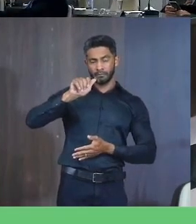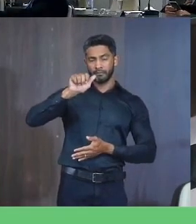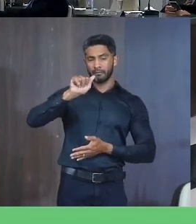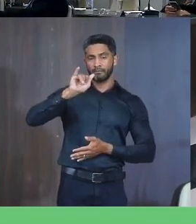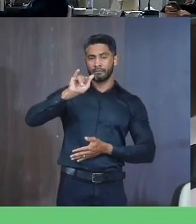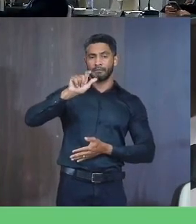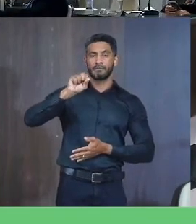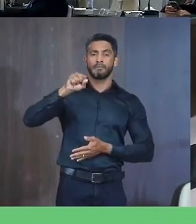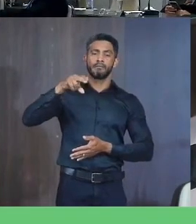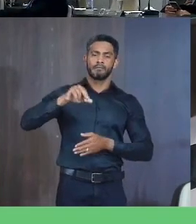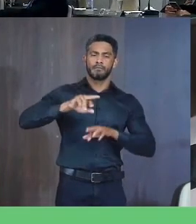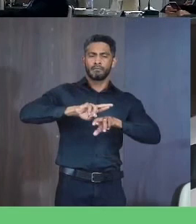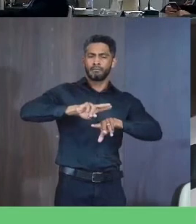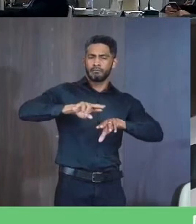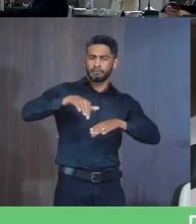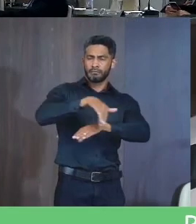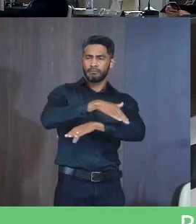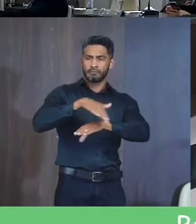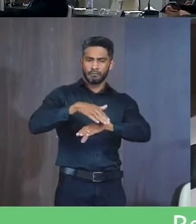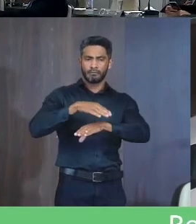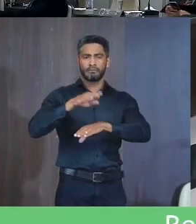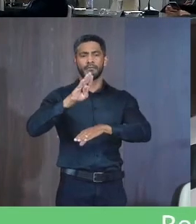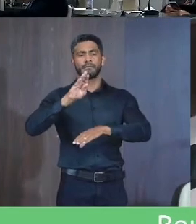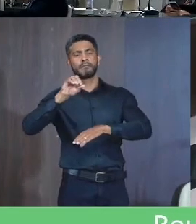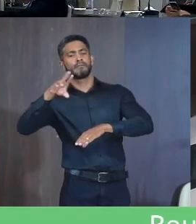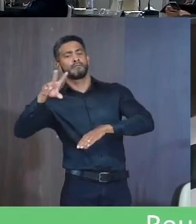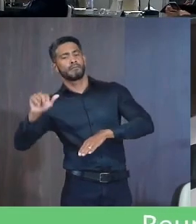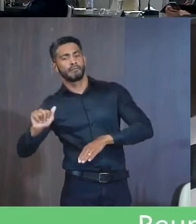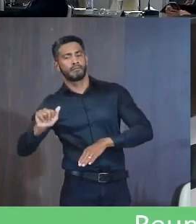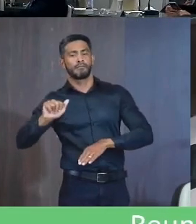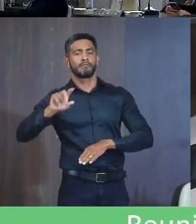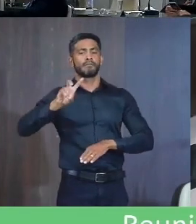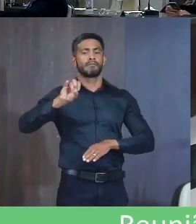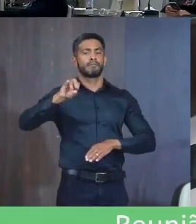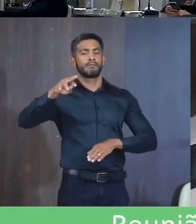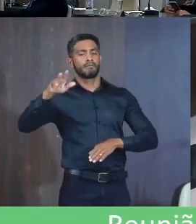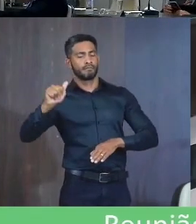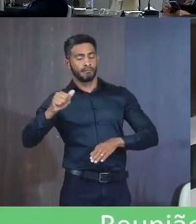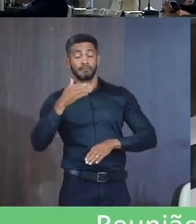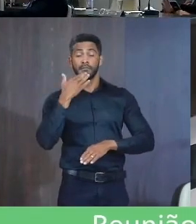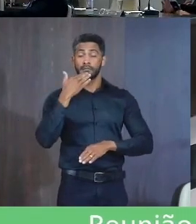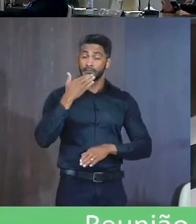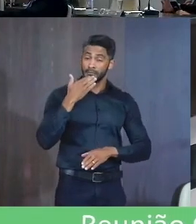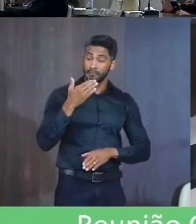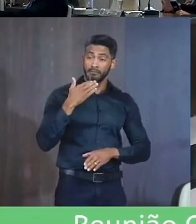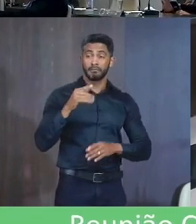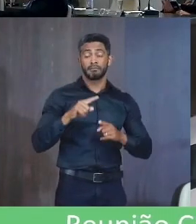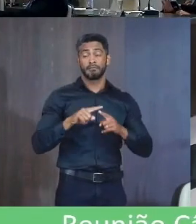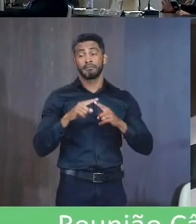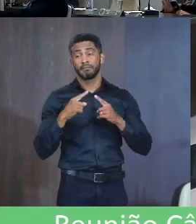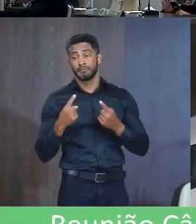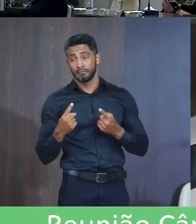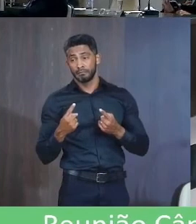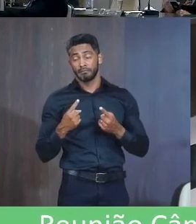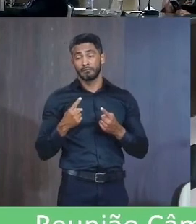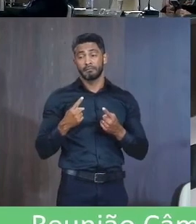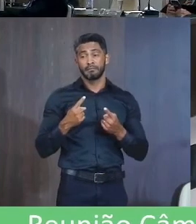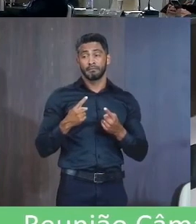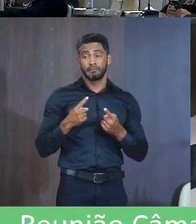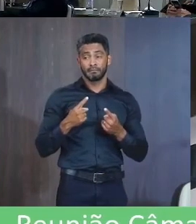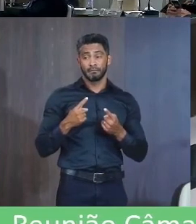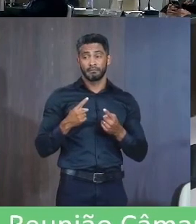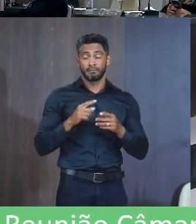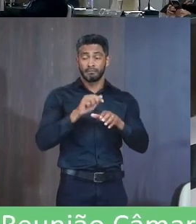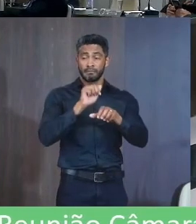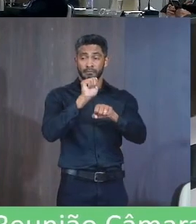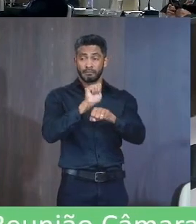Diversas ruas Lá no bairro Boa Vista Por exemplo Tem me pedido Eu tenho feito A solicitação Mas A princípio Está